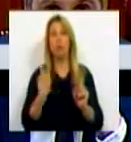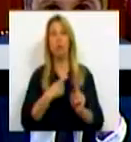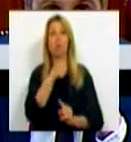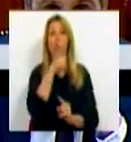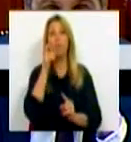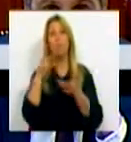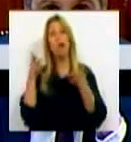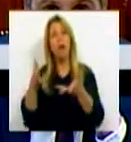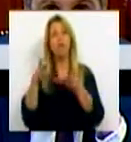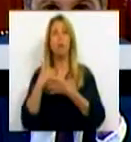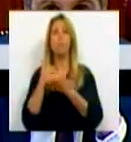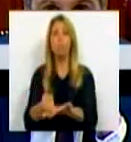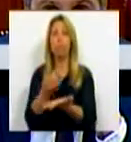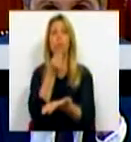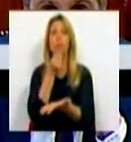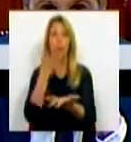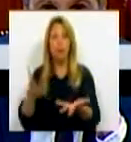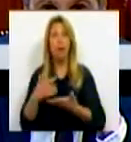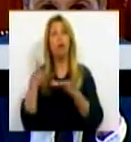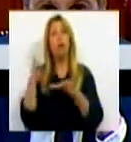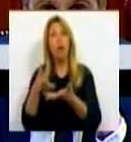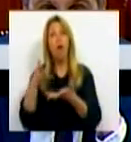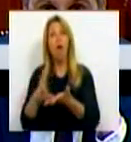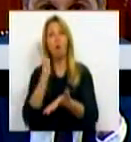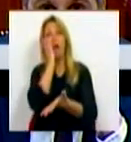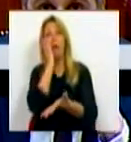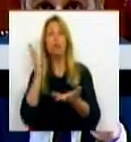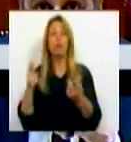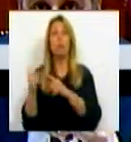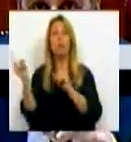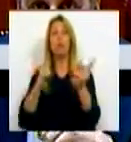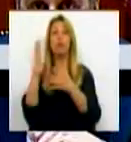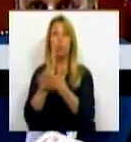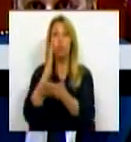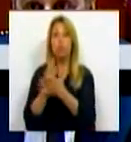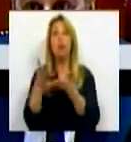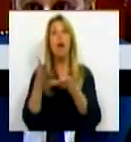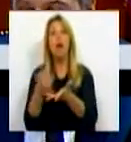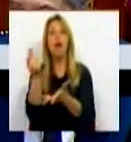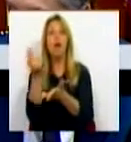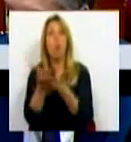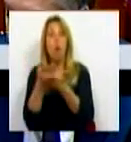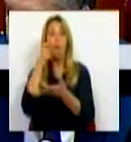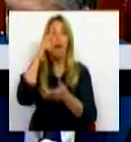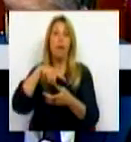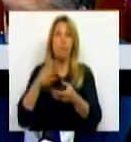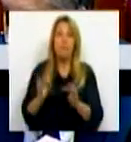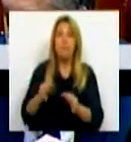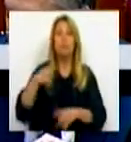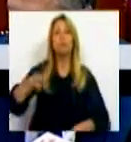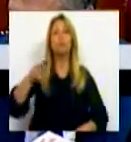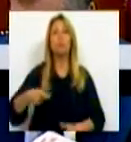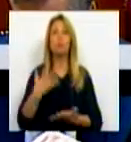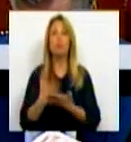para ajudar nos apoios alimentares, para ajudar no alojamento, nos transportes escolares, nos auxílios económicos a quem os necessita, no seguro escolar e na